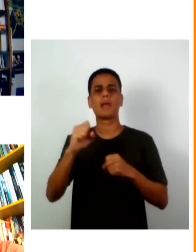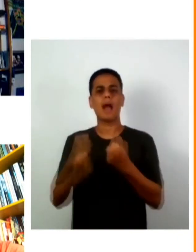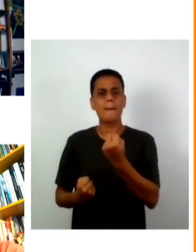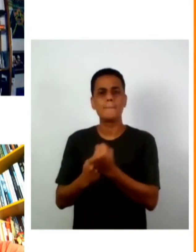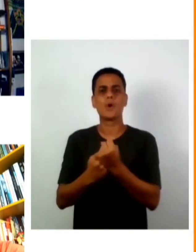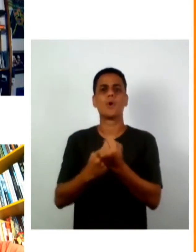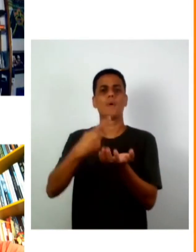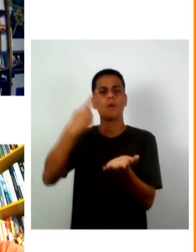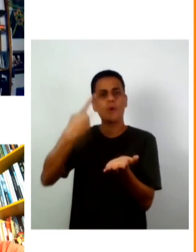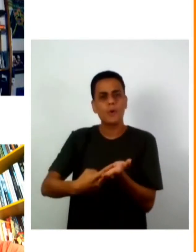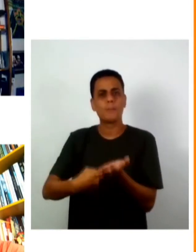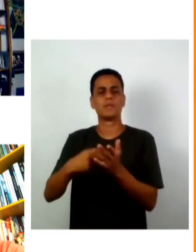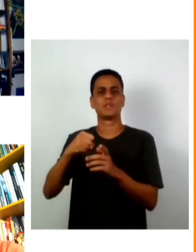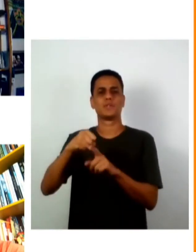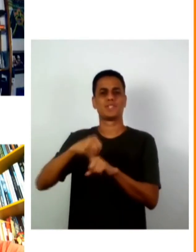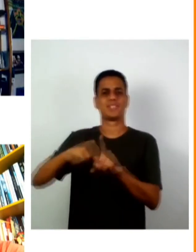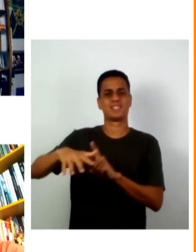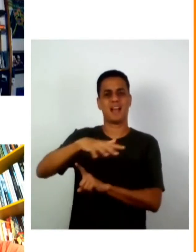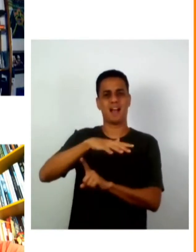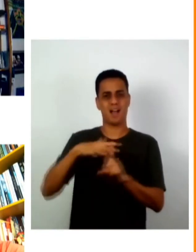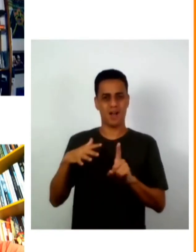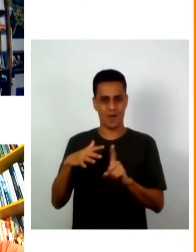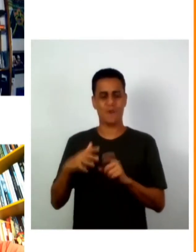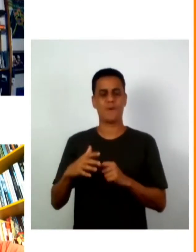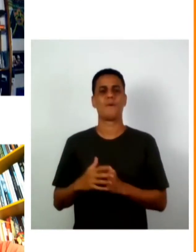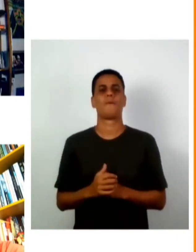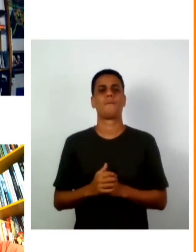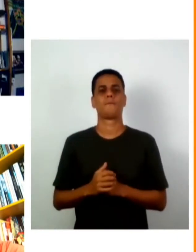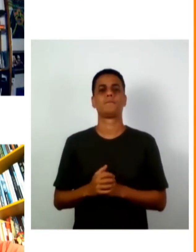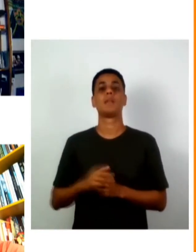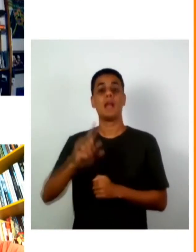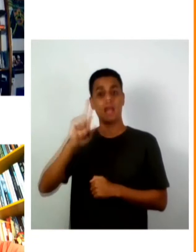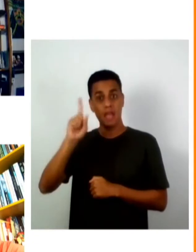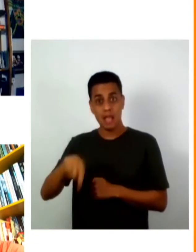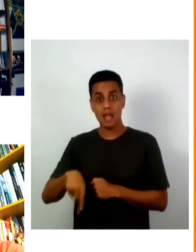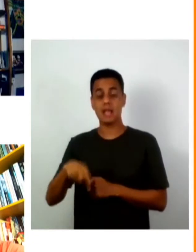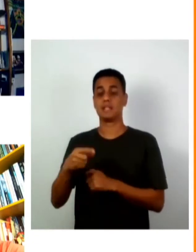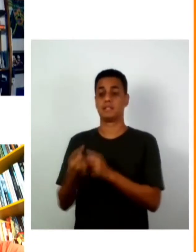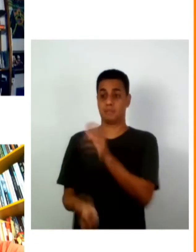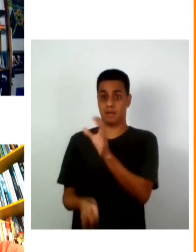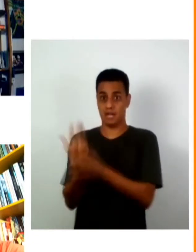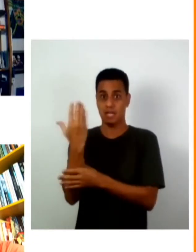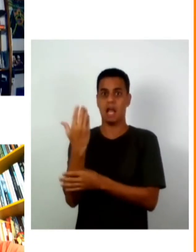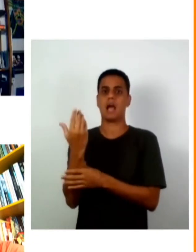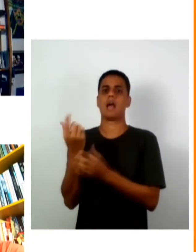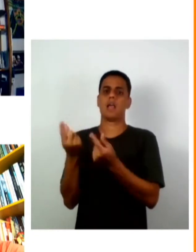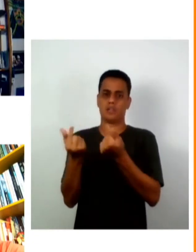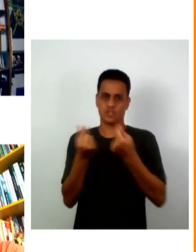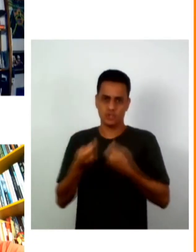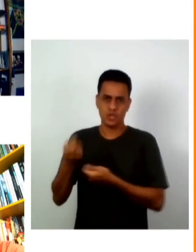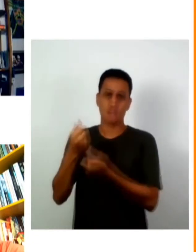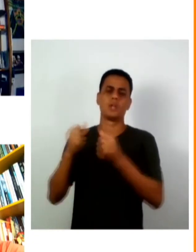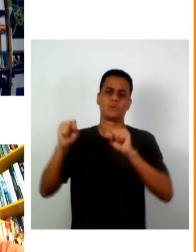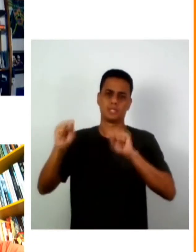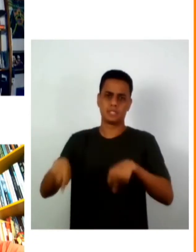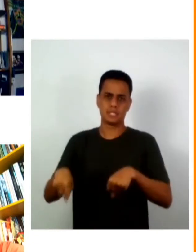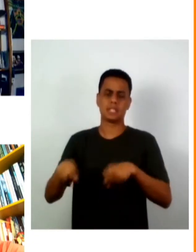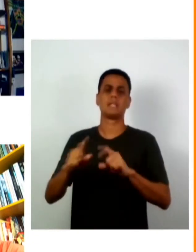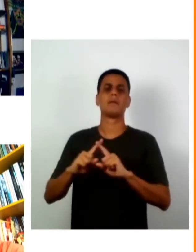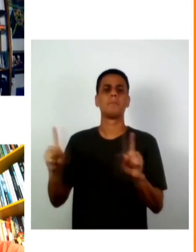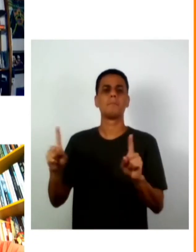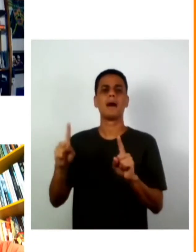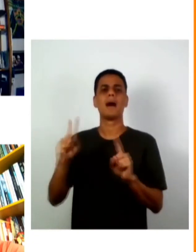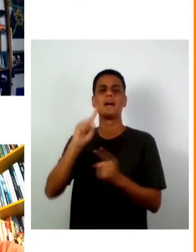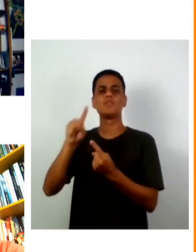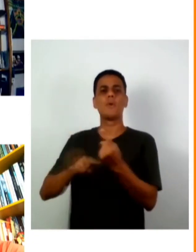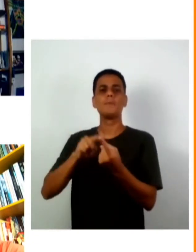negócios que de uma certa forma eles precisam também gerar riqueza mas que o foco não é o álcool entre sócios mas para reinvestimento na